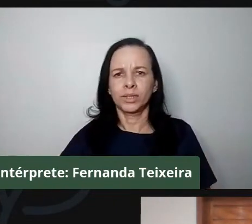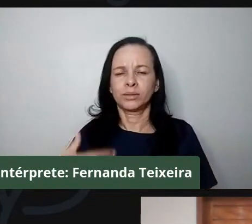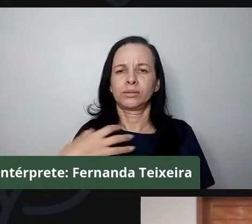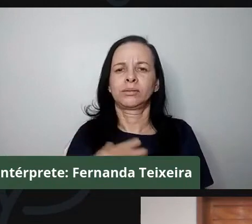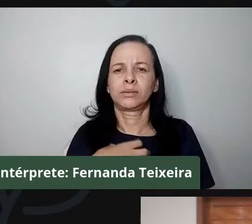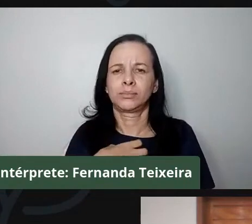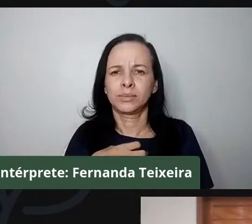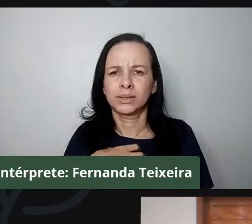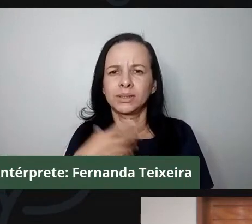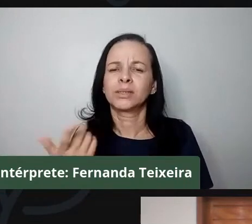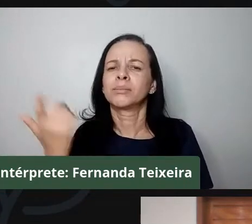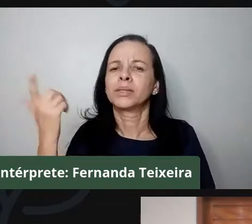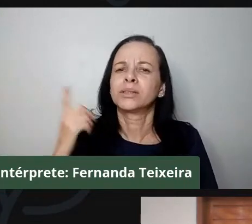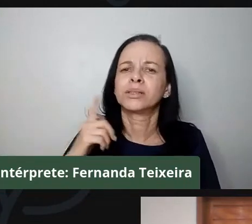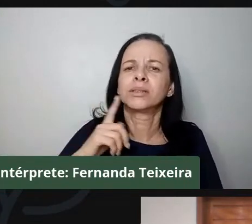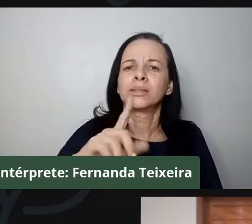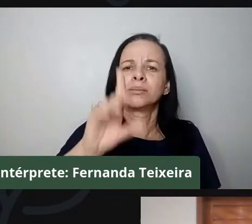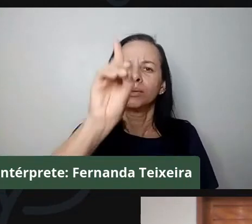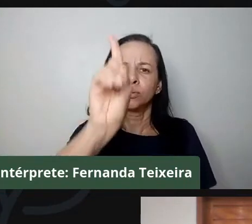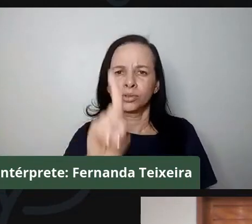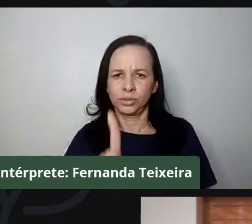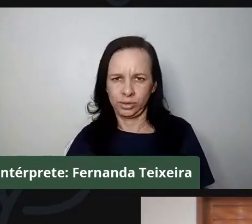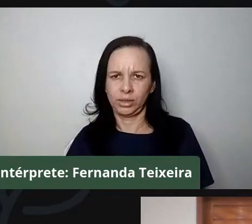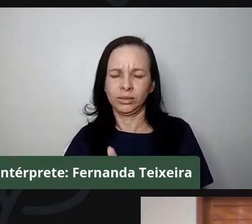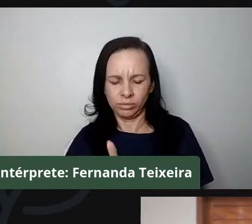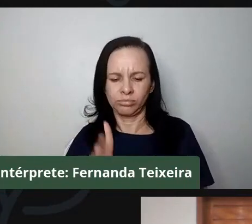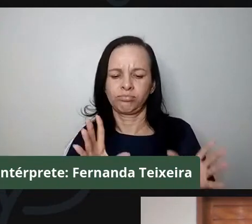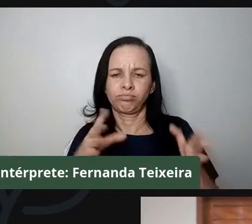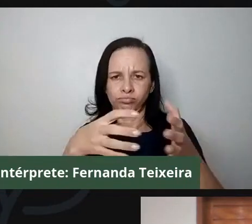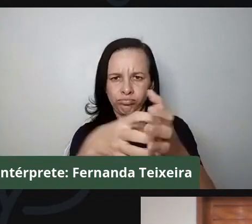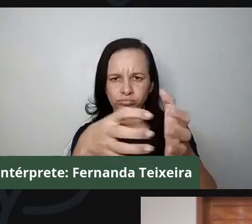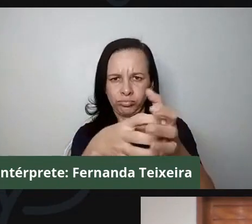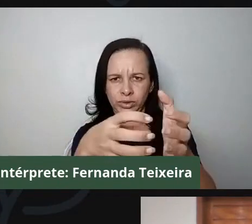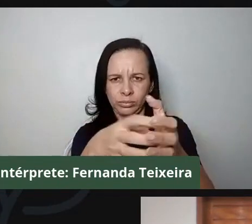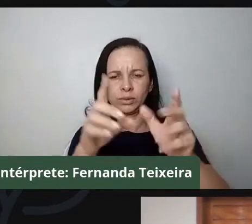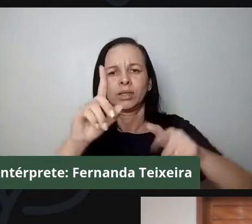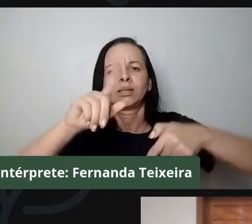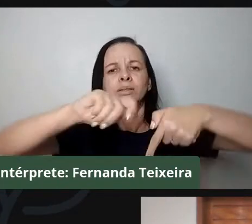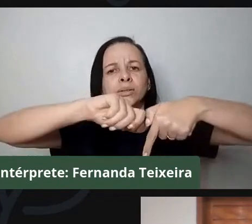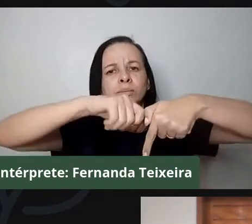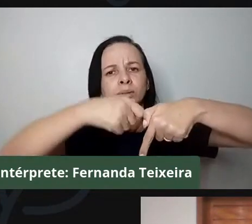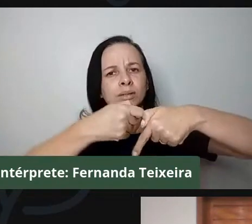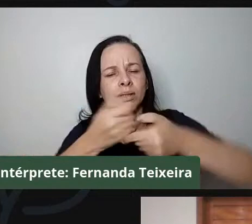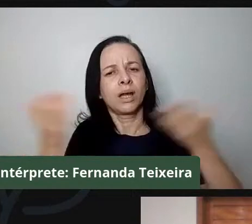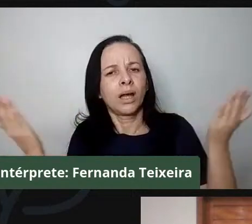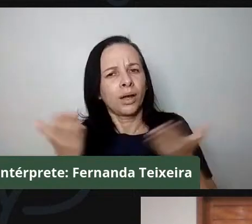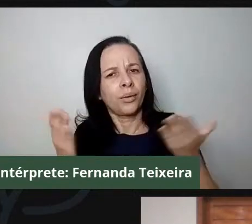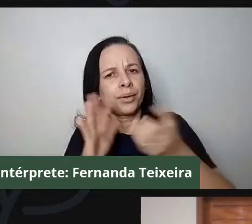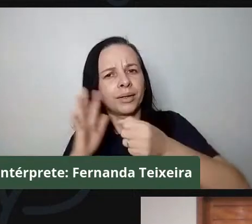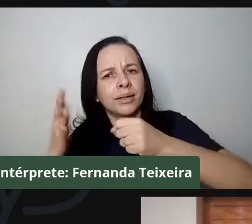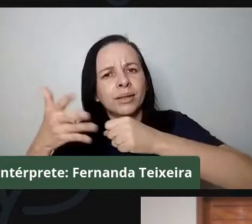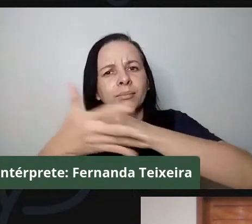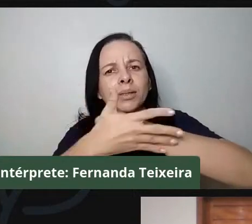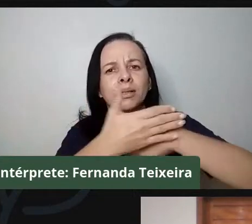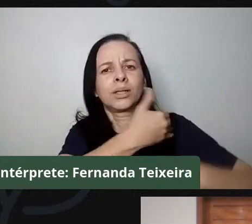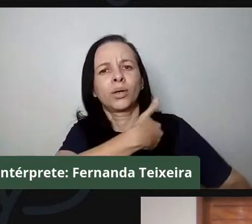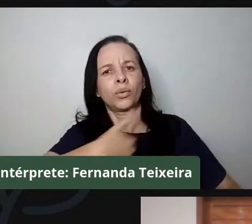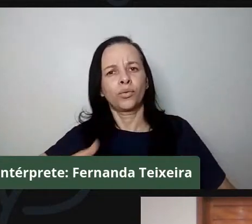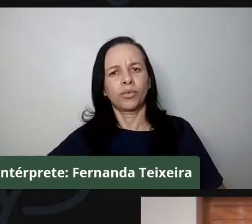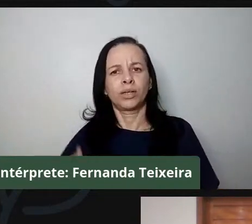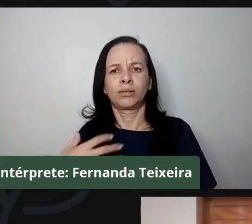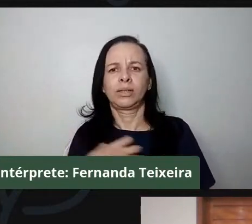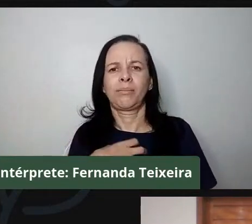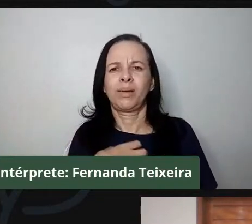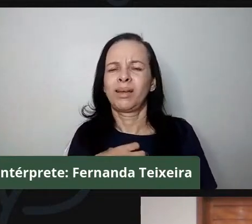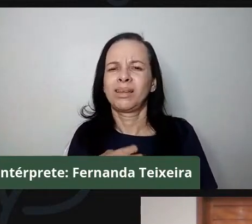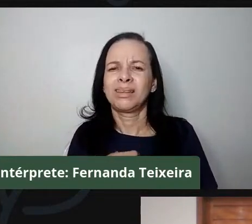garantir também o direito das comunidades quilombolas. Durante a pandemia, o governo do estado da Bahia é um dos poucos que